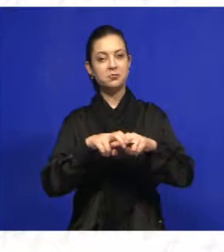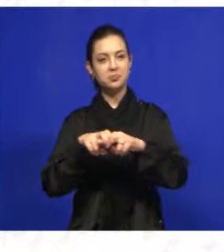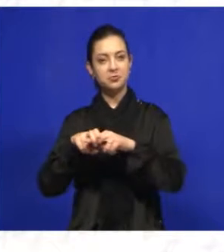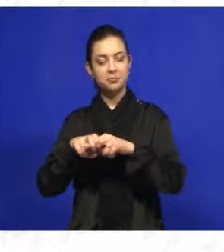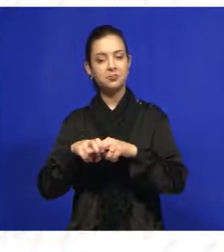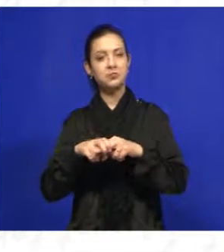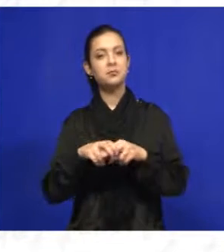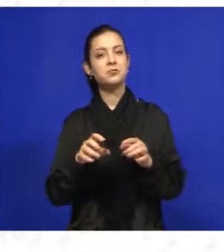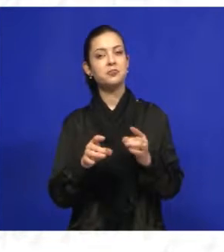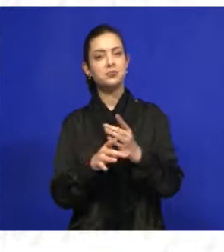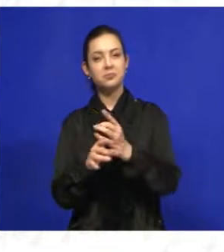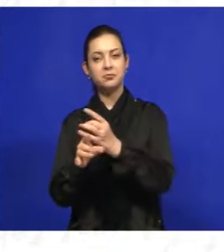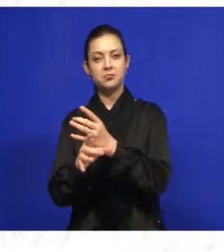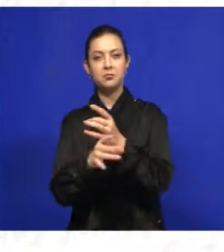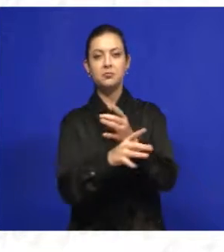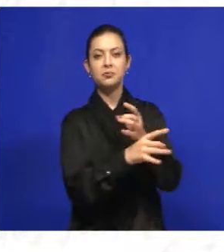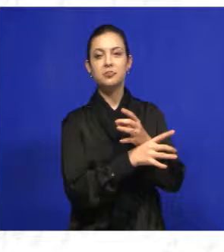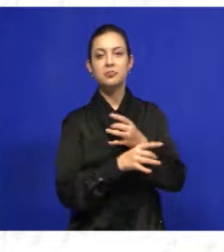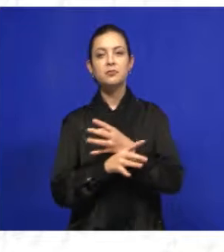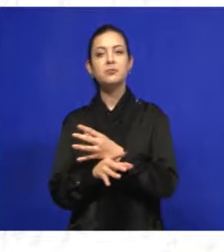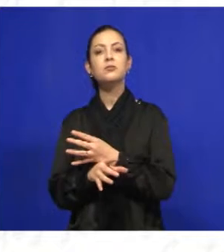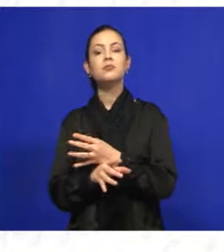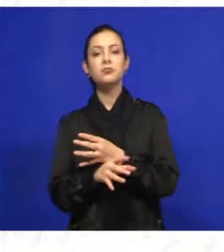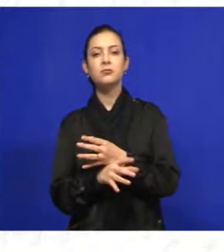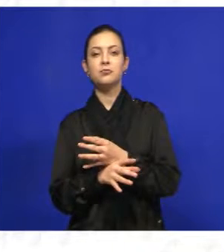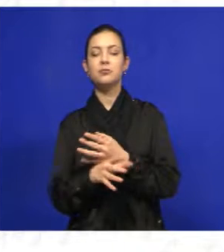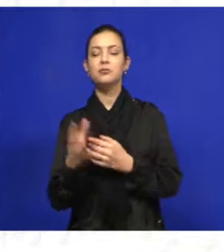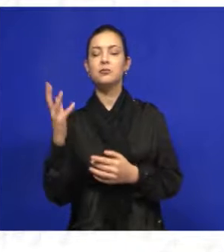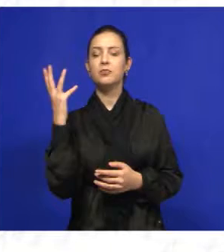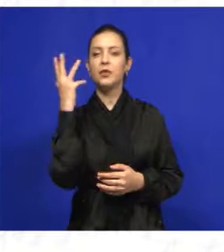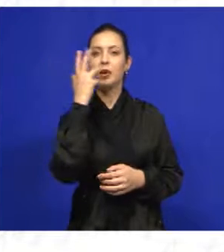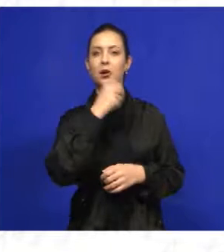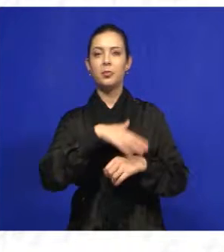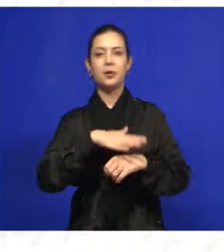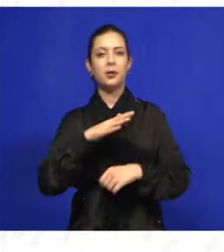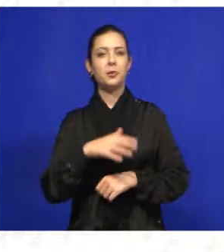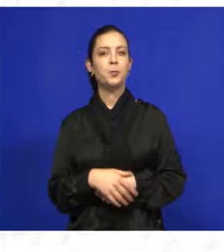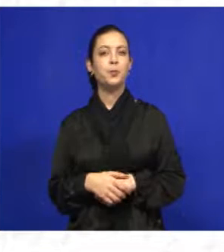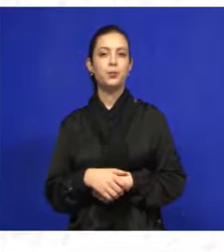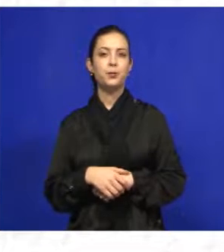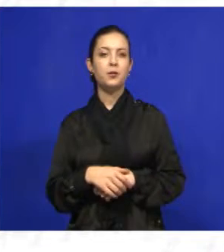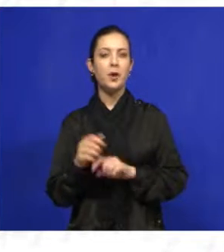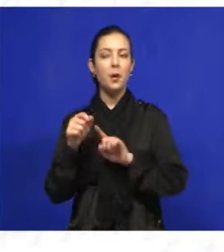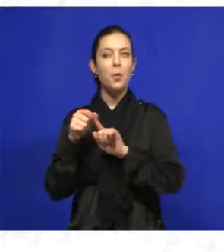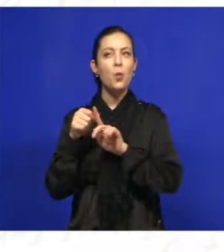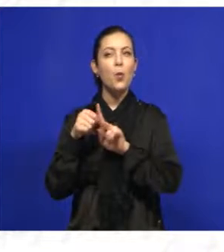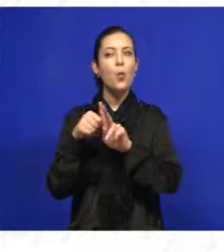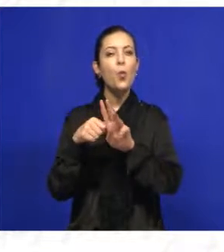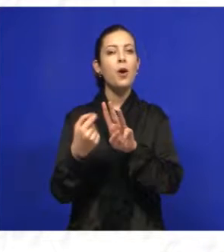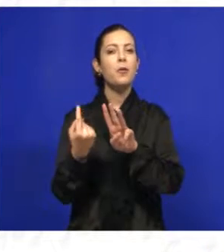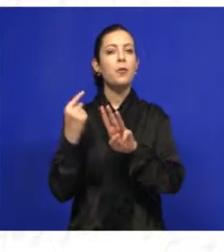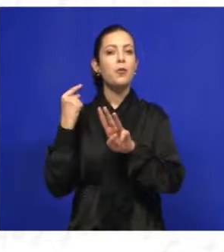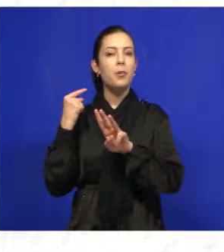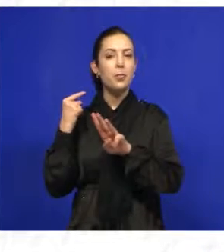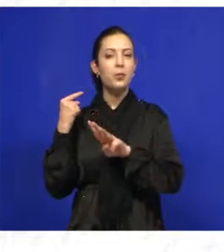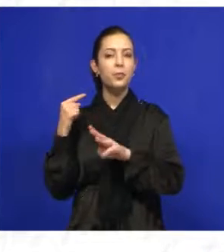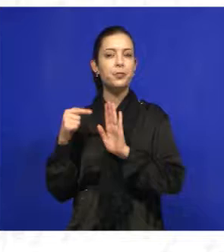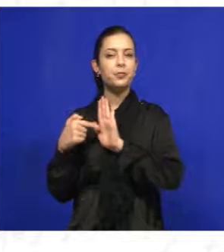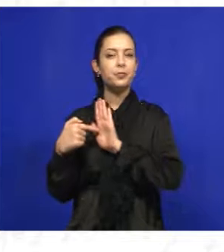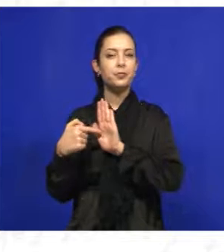reformados e está tudo ficando mais bonito. Há poucos meses atrás, eu trouxe aqui